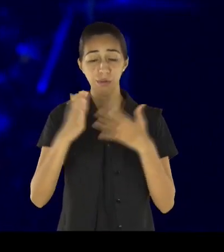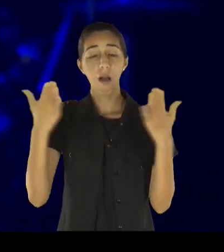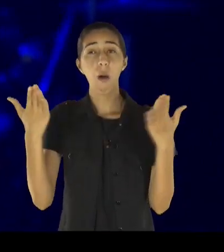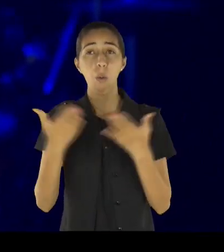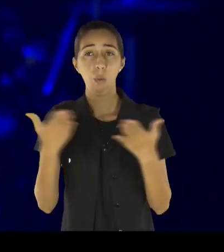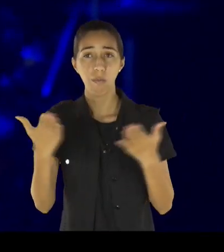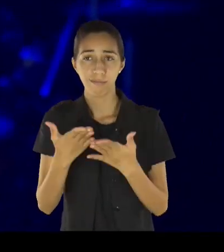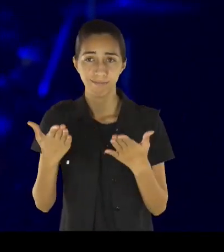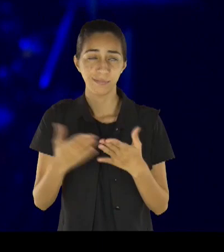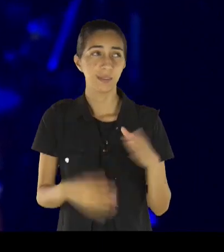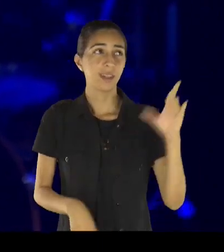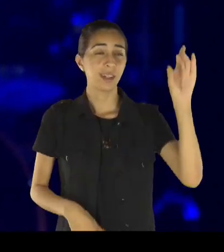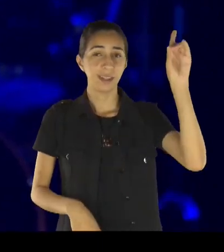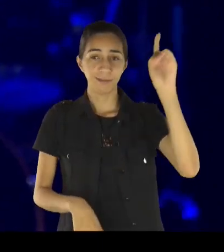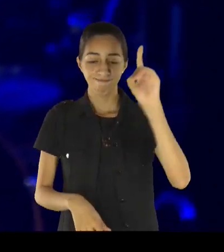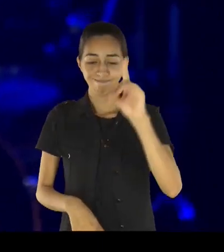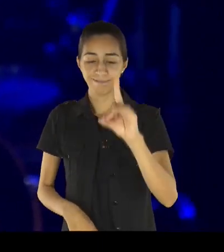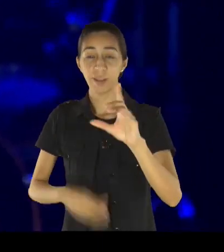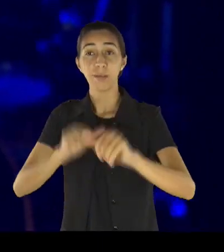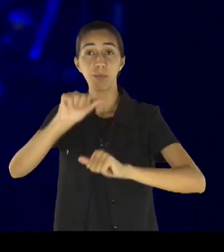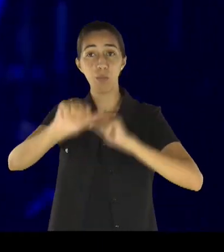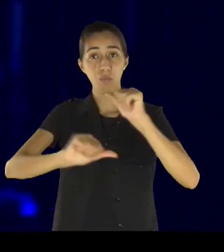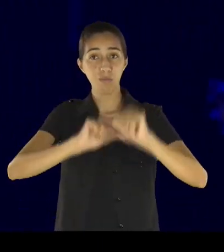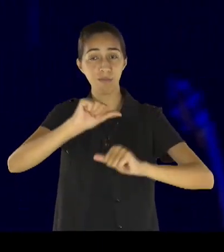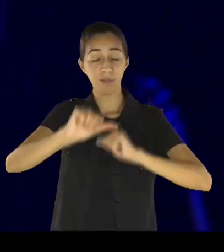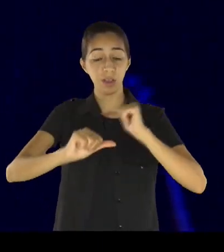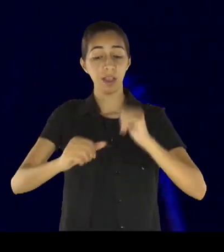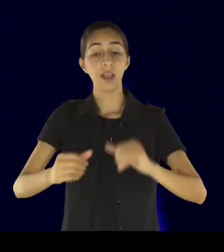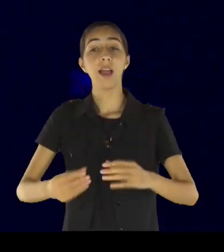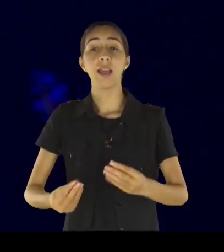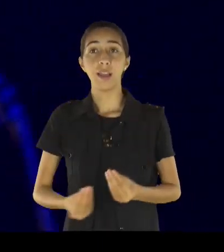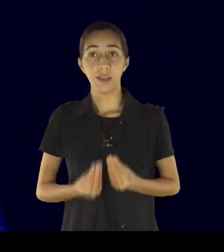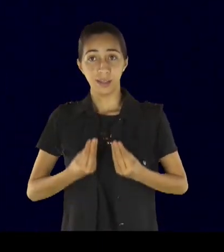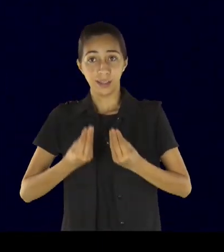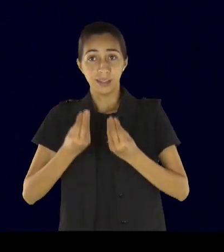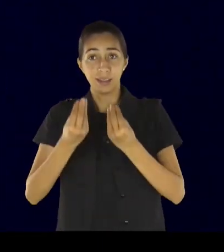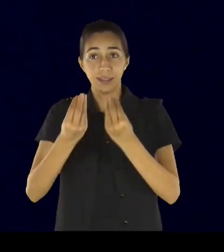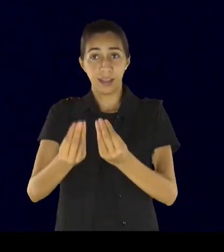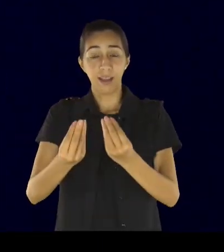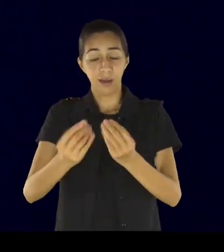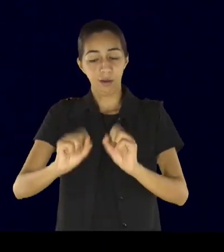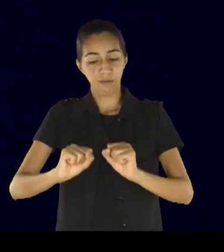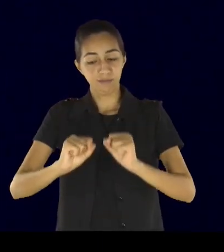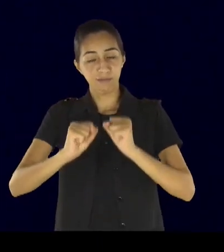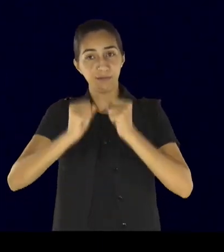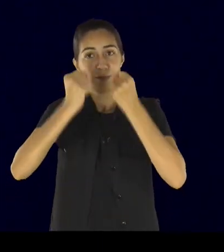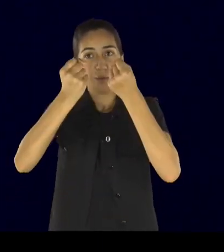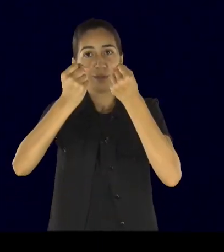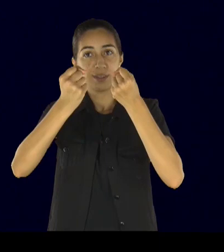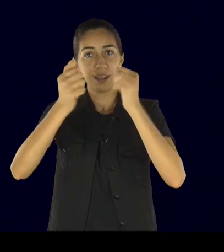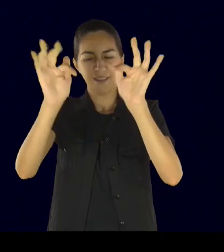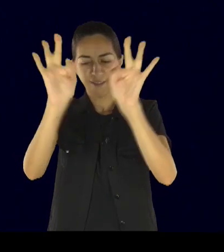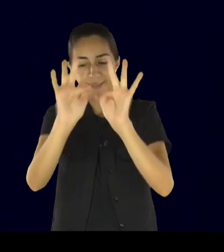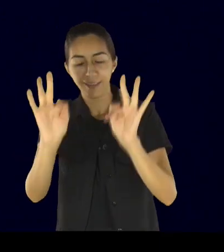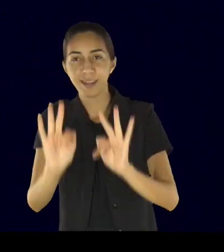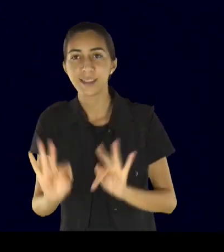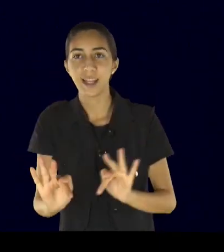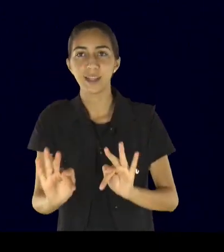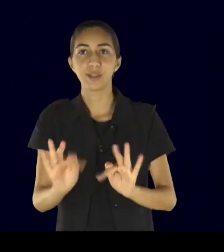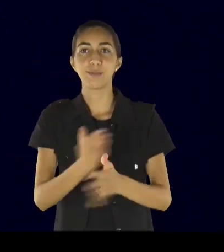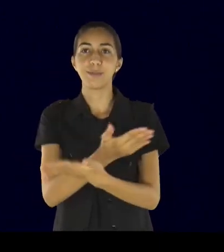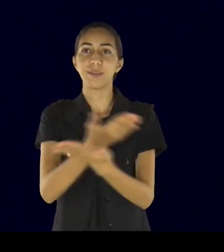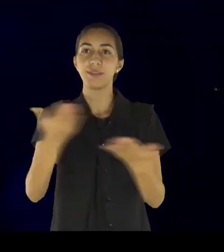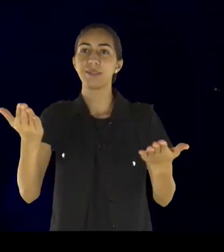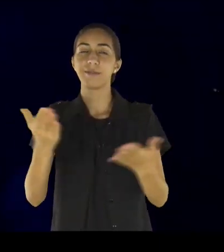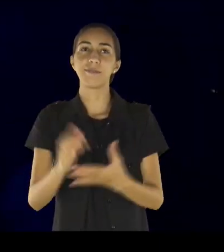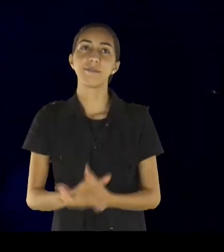sair daqui animado, pastor, você não sabe os problemas que enfrento, eu não sei, não sei mesmo, mas Deus sabe, e Ele está dizendo para